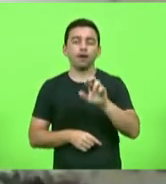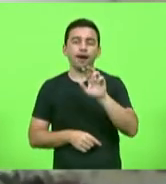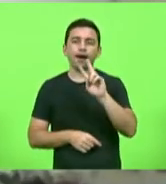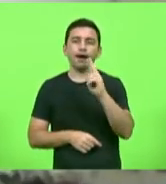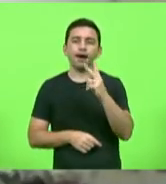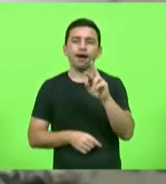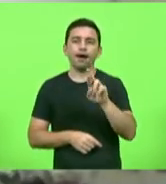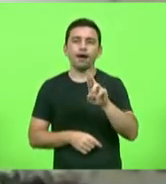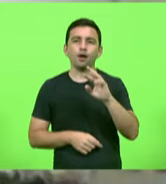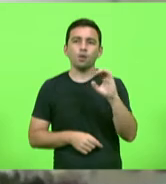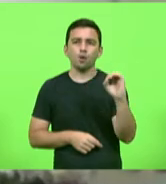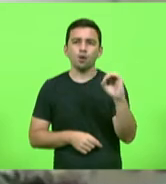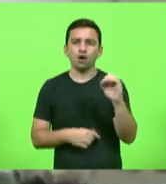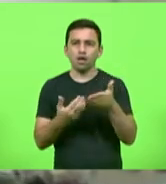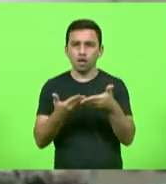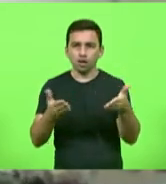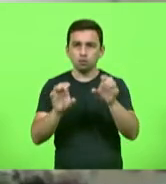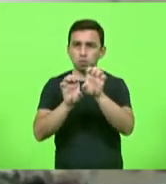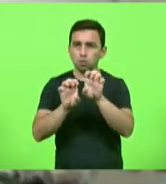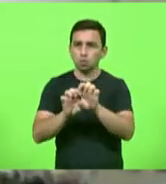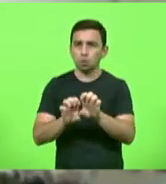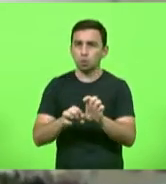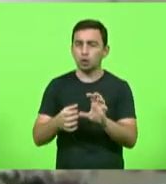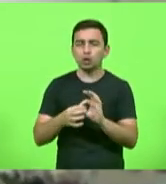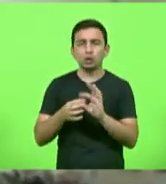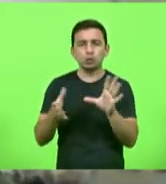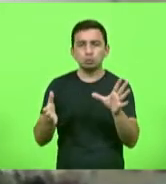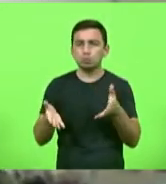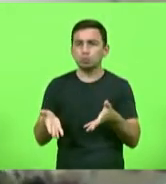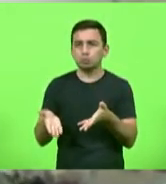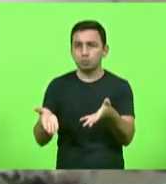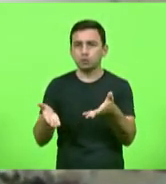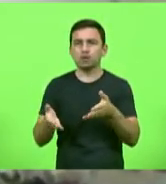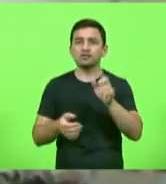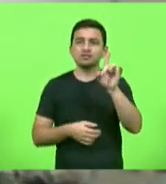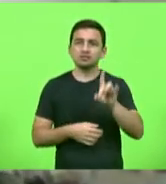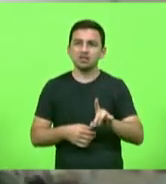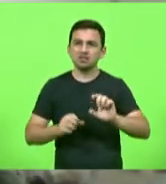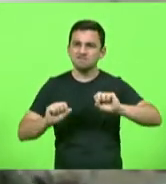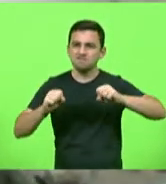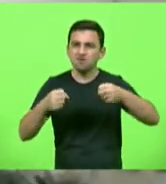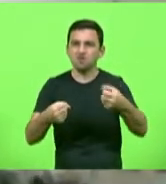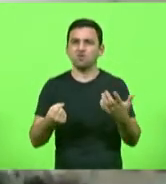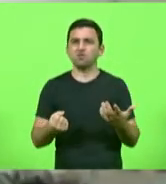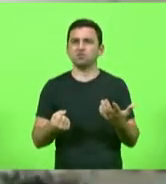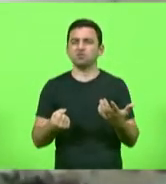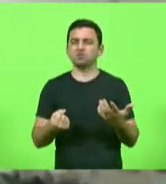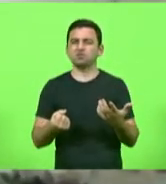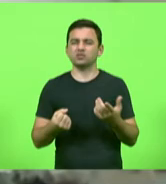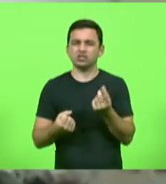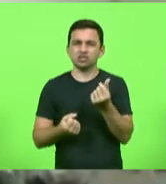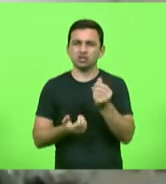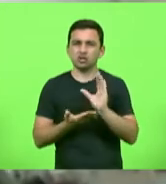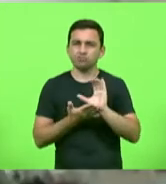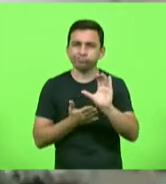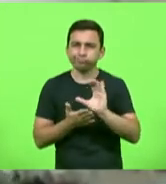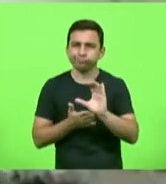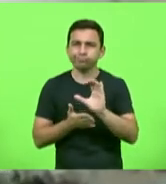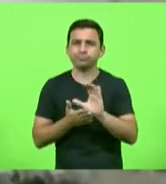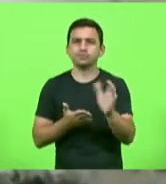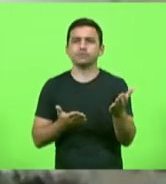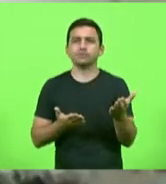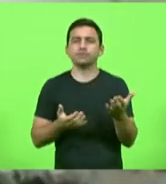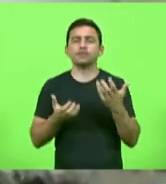colocou toda a sua estrutura a direção colocou energia colocou investimentos para que